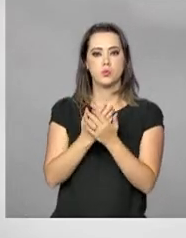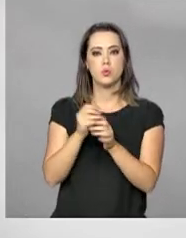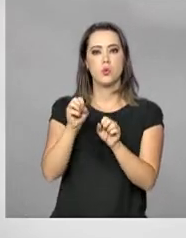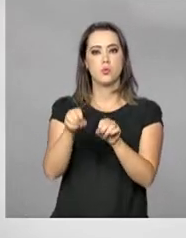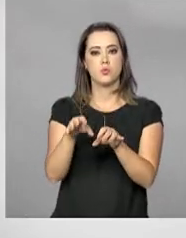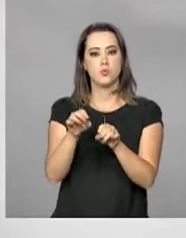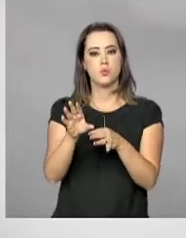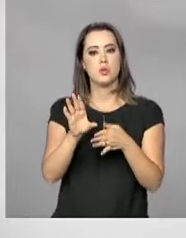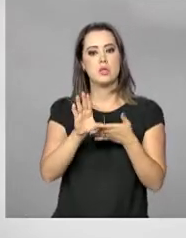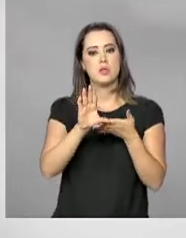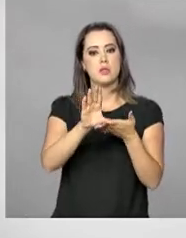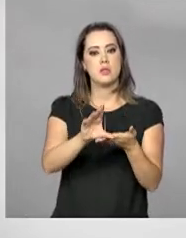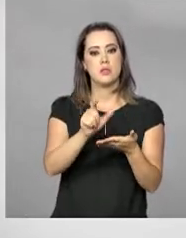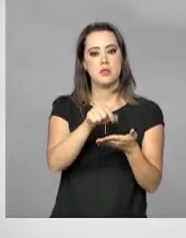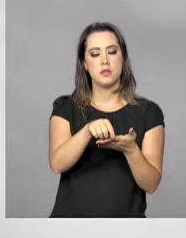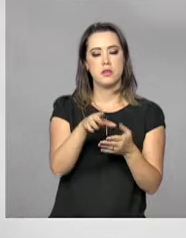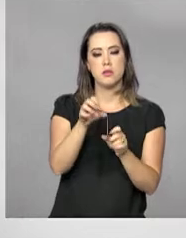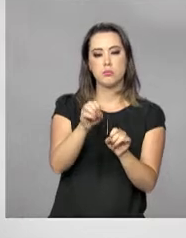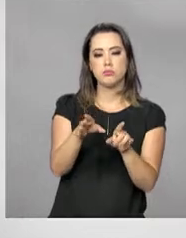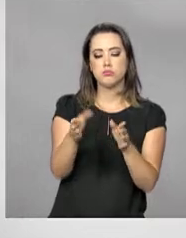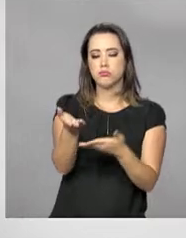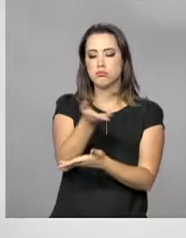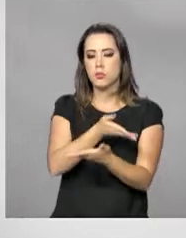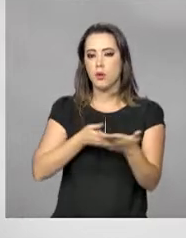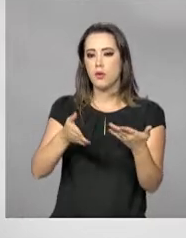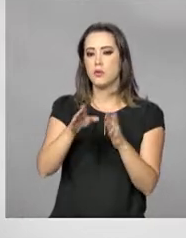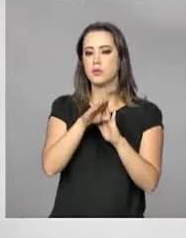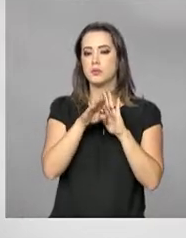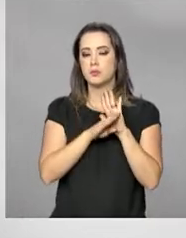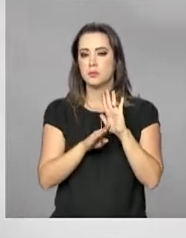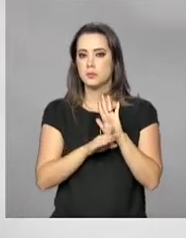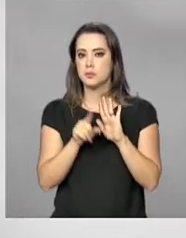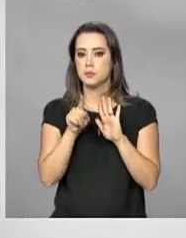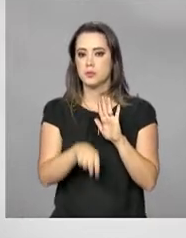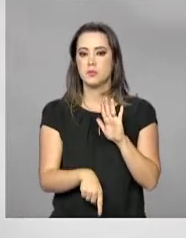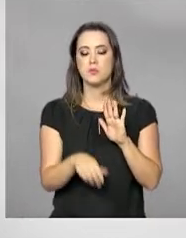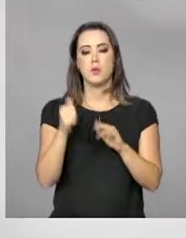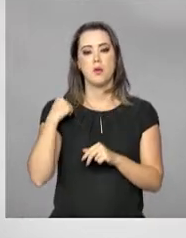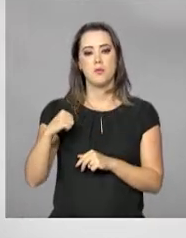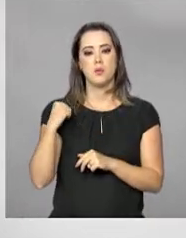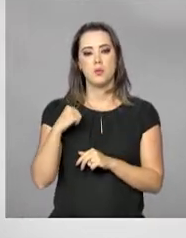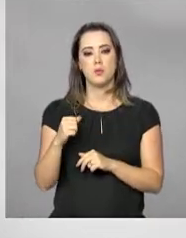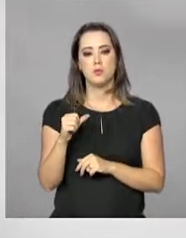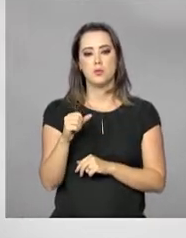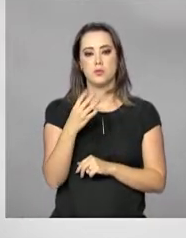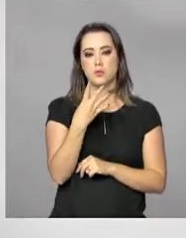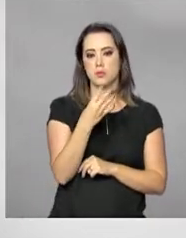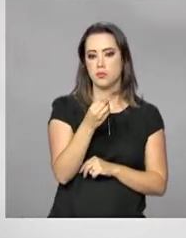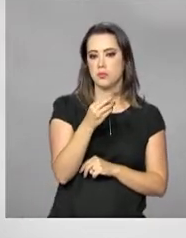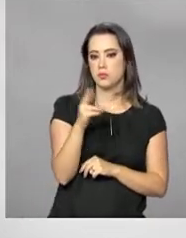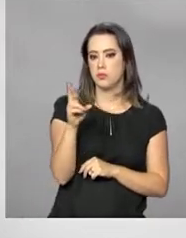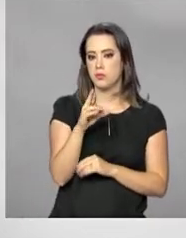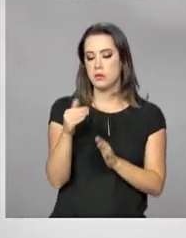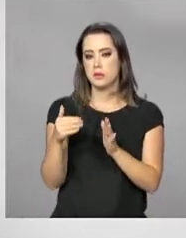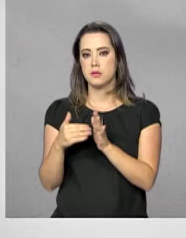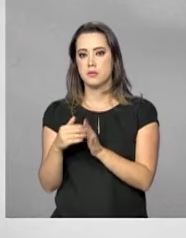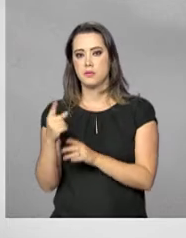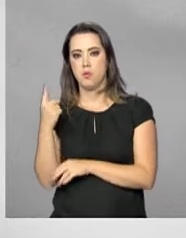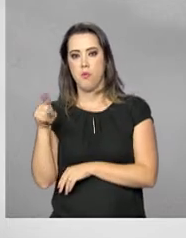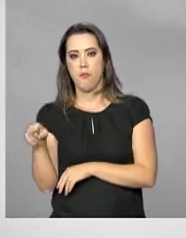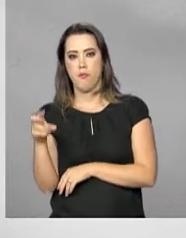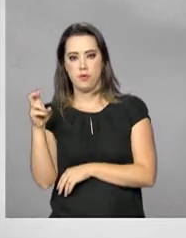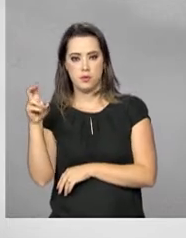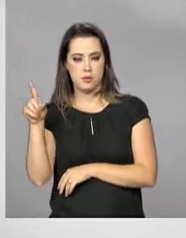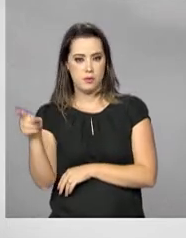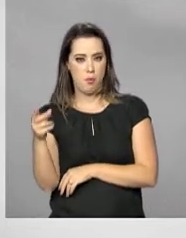e coordenadores que estão envolvidos na execução do programa. São bolsas que variam entre R$ 400 e